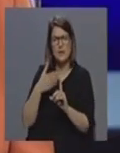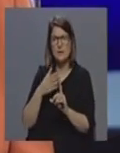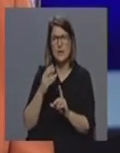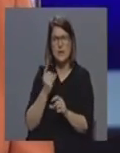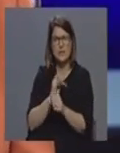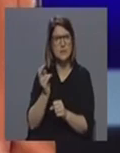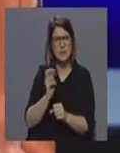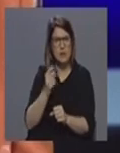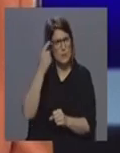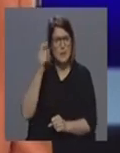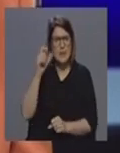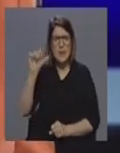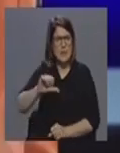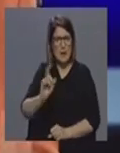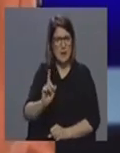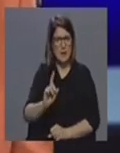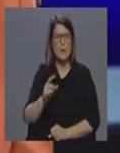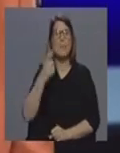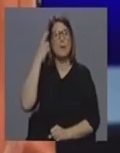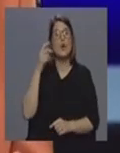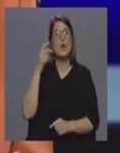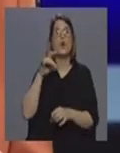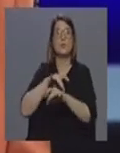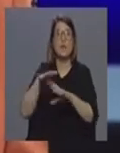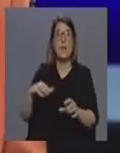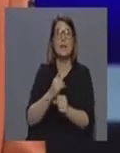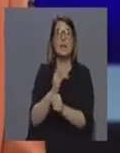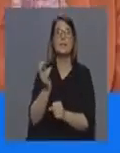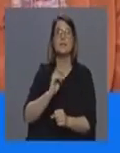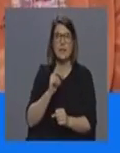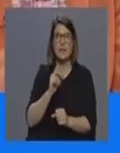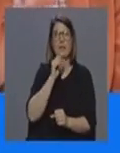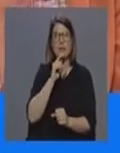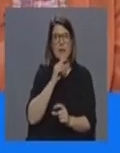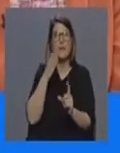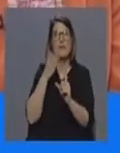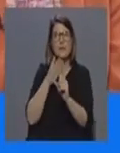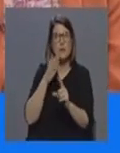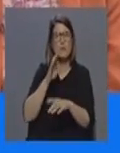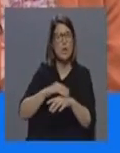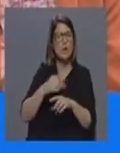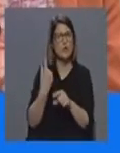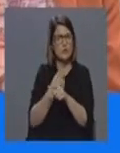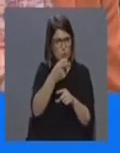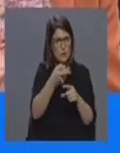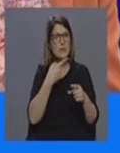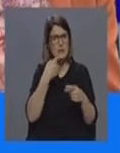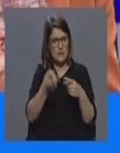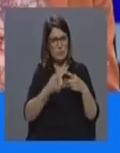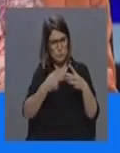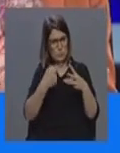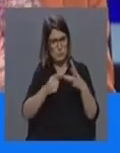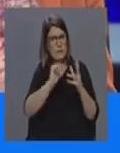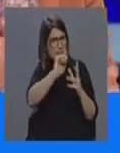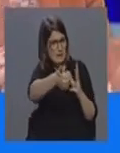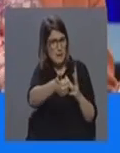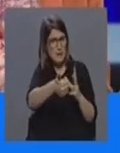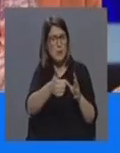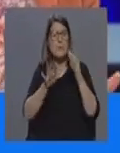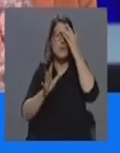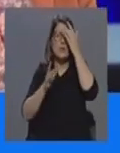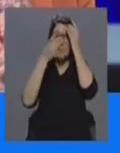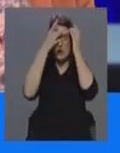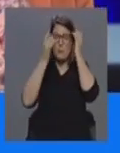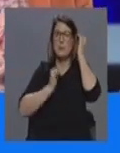eu acho que o hospital da Ilha Terceira tem neste momento condições para ser hospital de referência exatamente por tudo isso que disse agora o que eu acho também é que neste